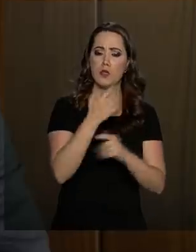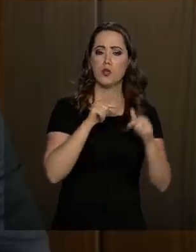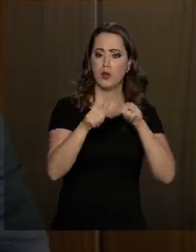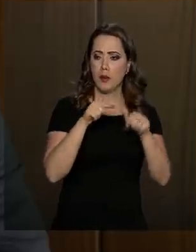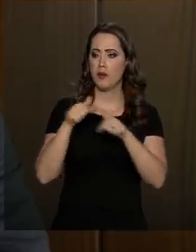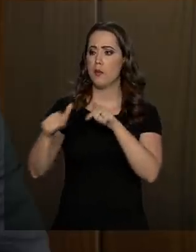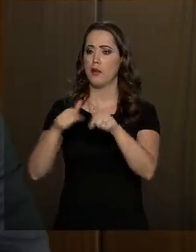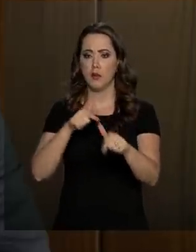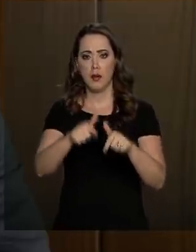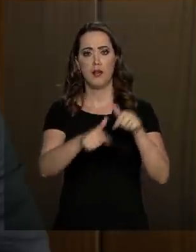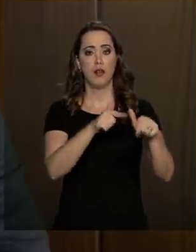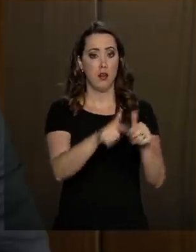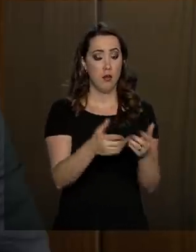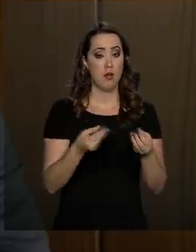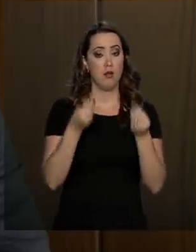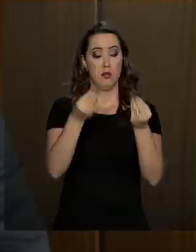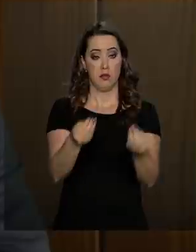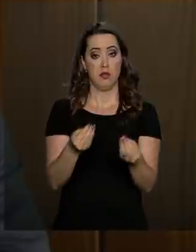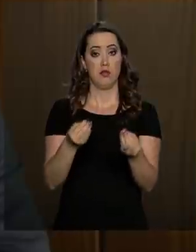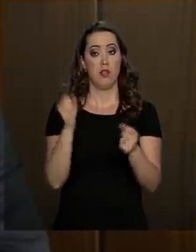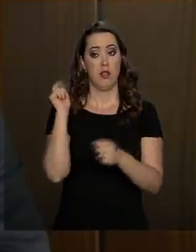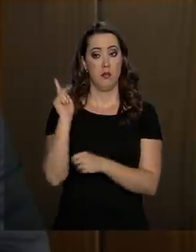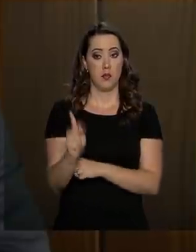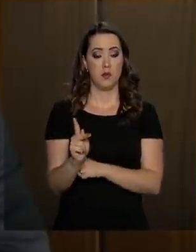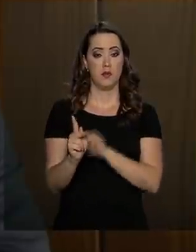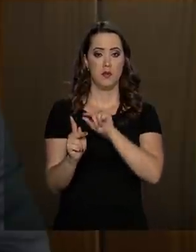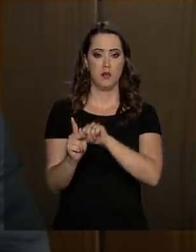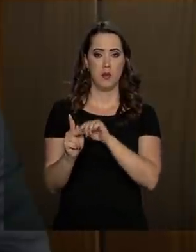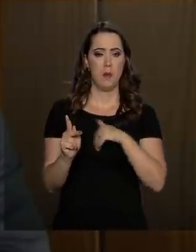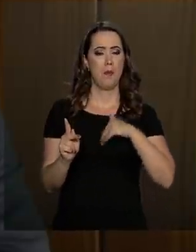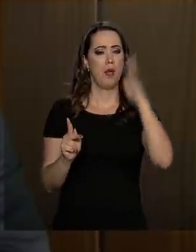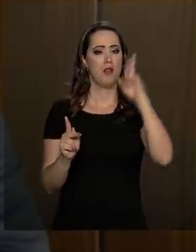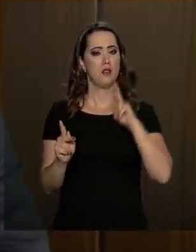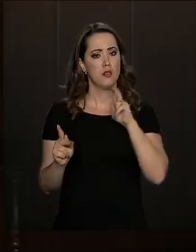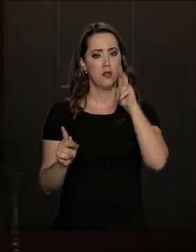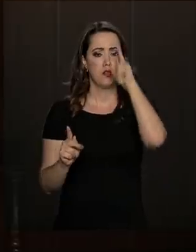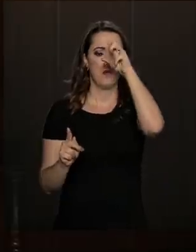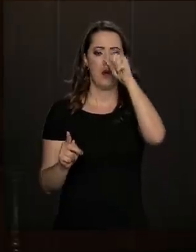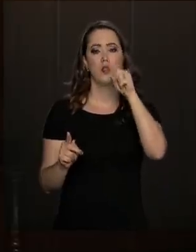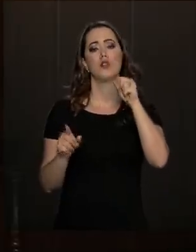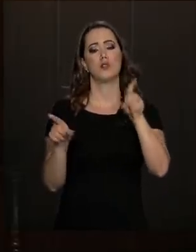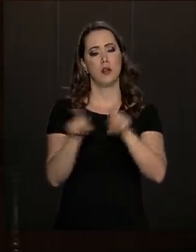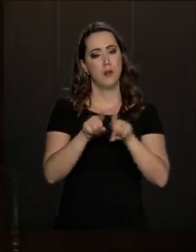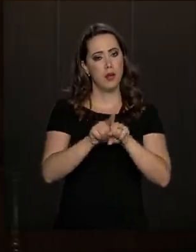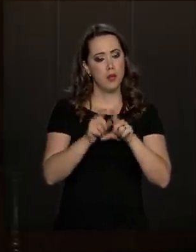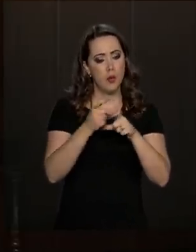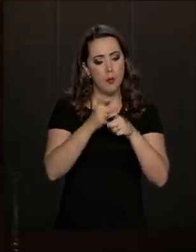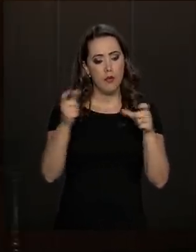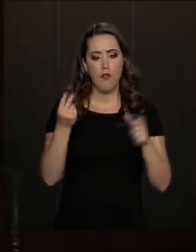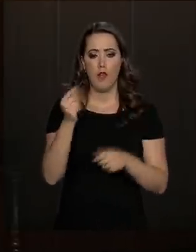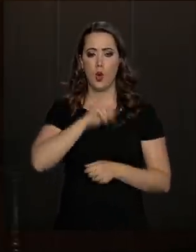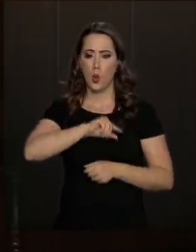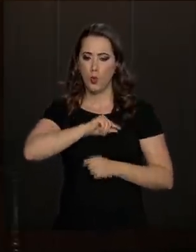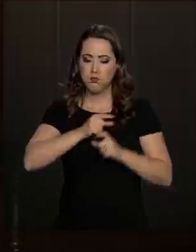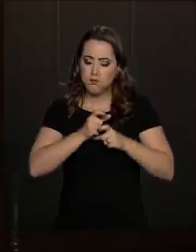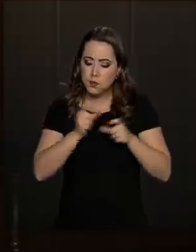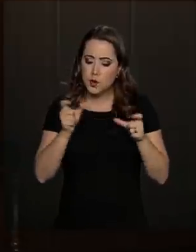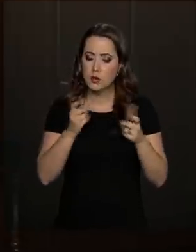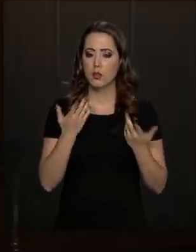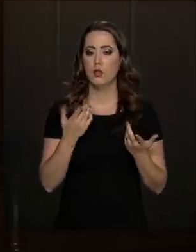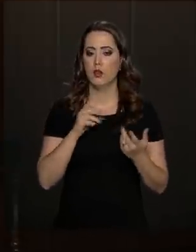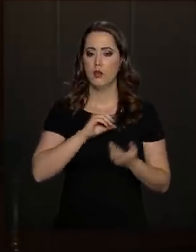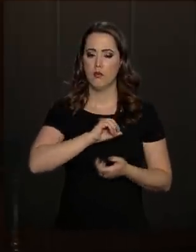Permitir que eles desfrutem de aposentadorias mais fortes lá na frente, maiores. Permitir que eles